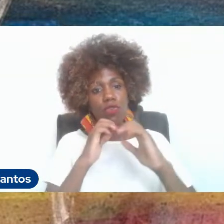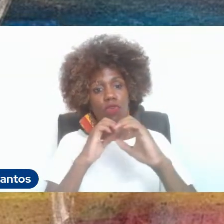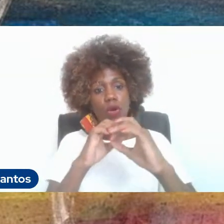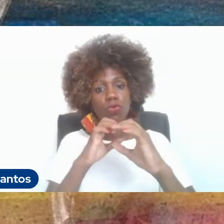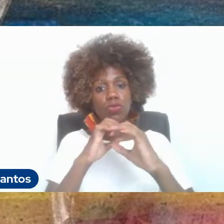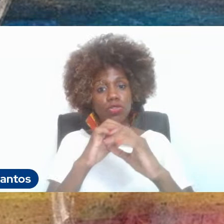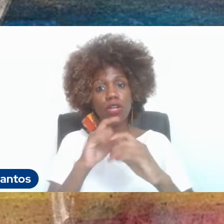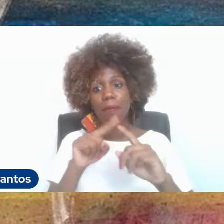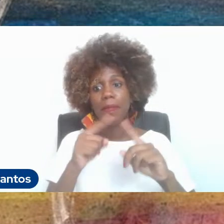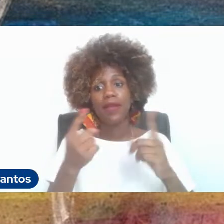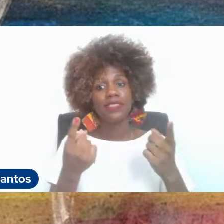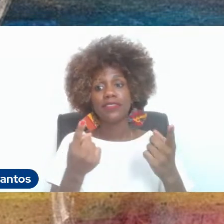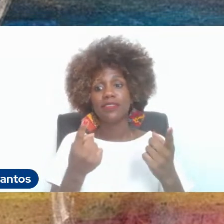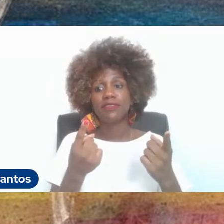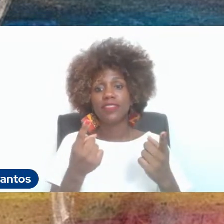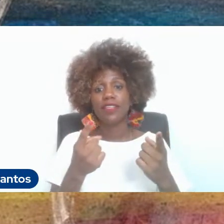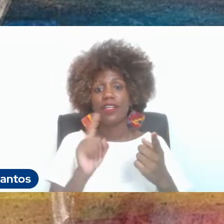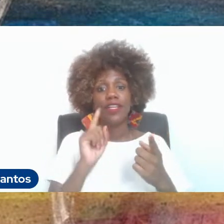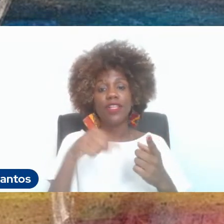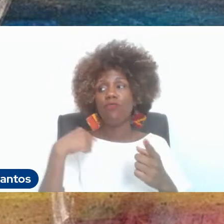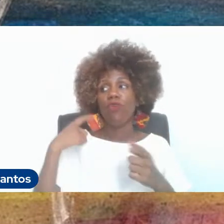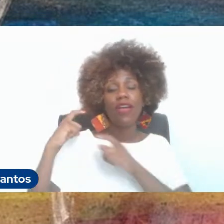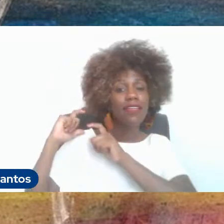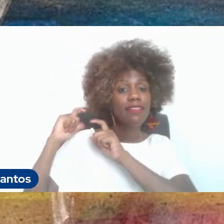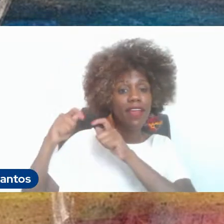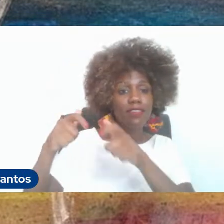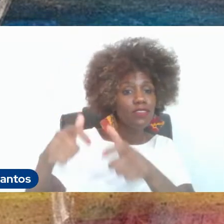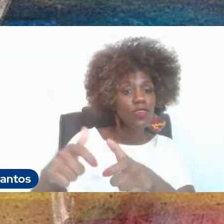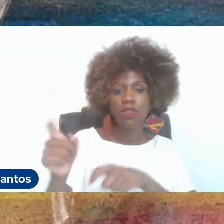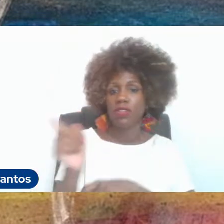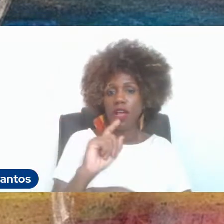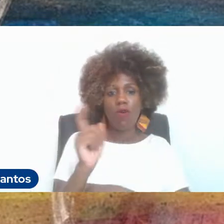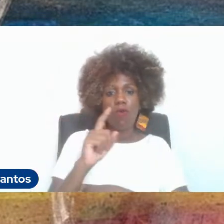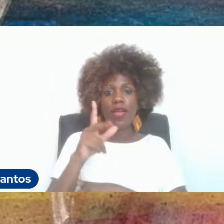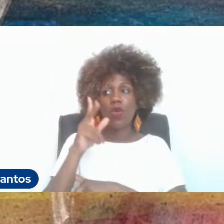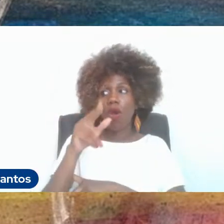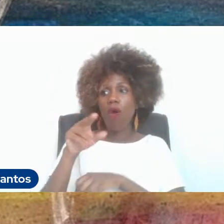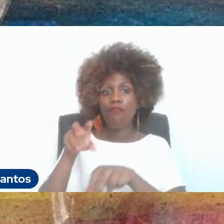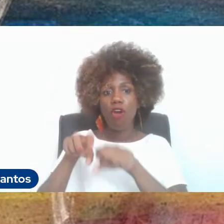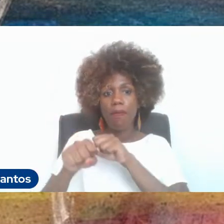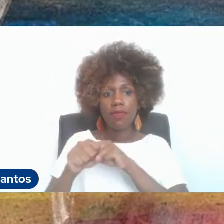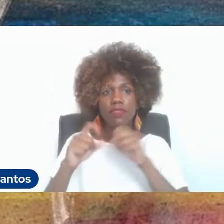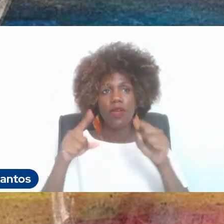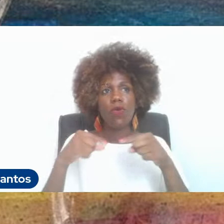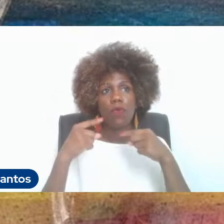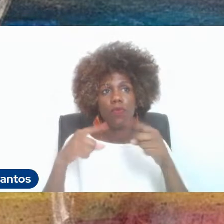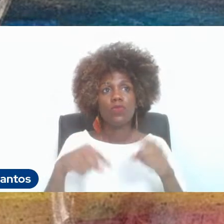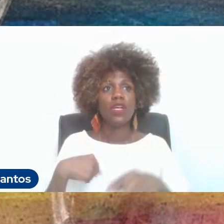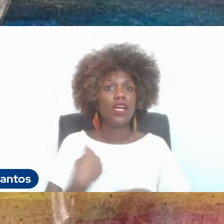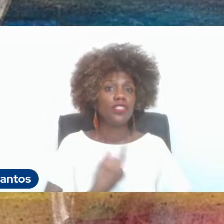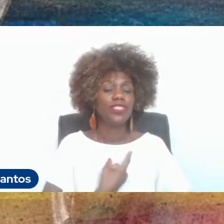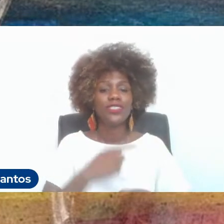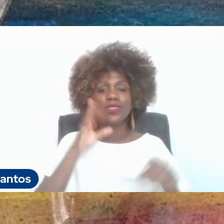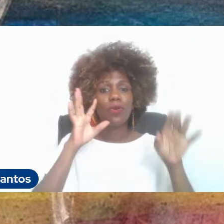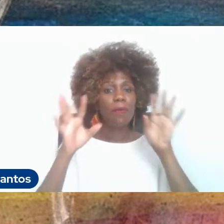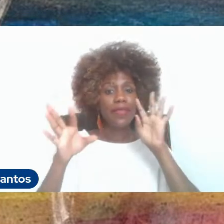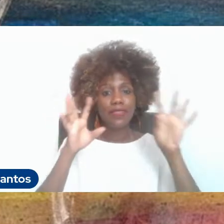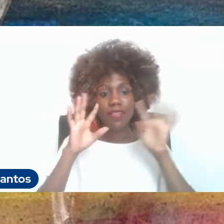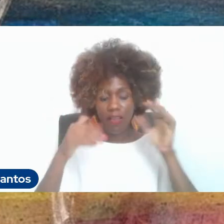seguindo a tradição que existe de formação em músico, a gente não pensar no corpo.